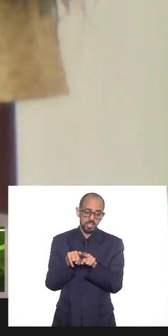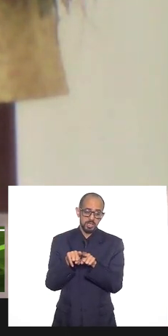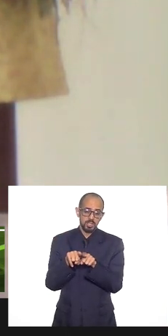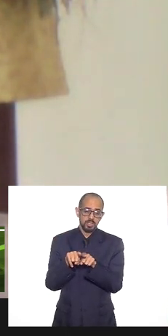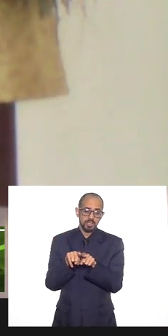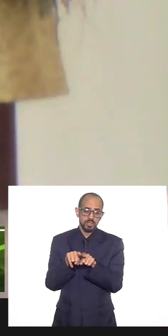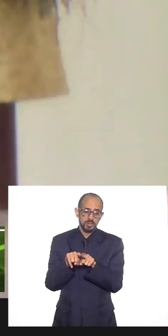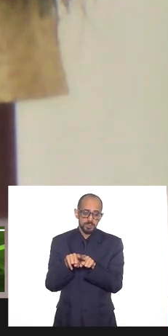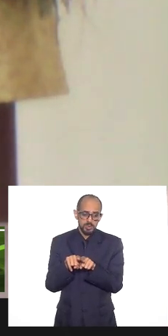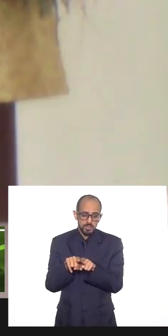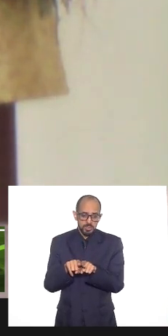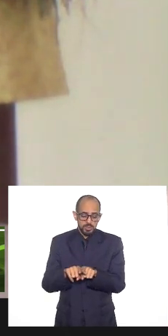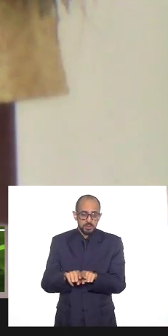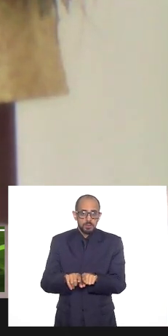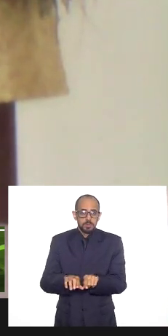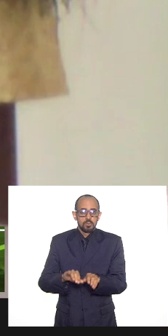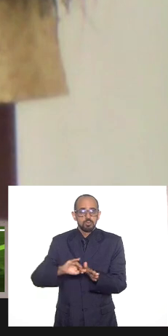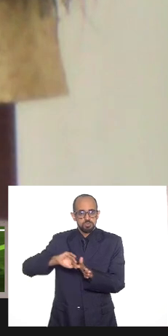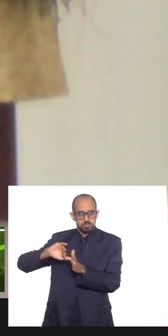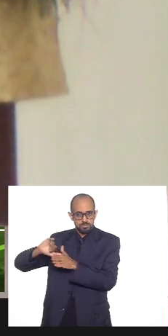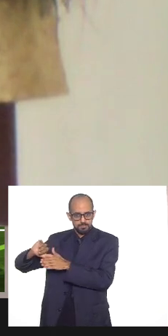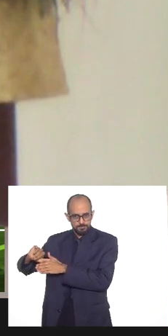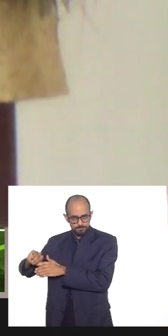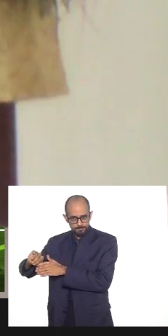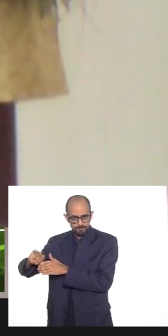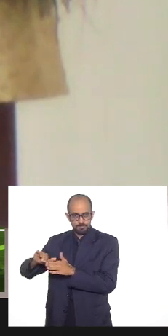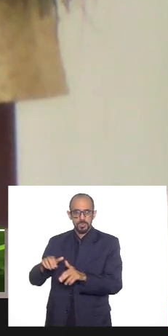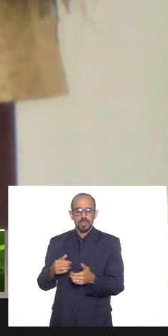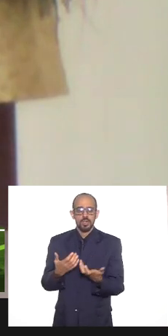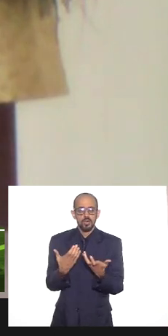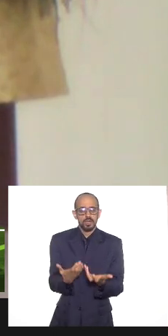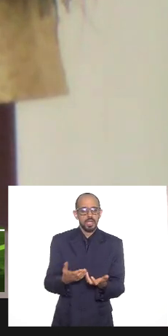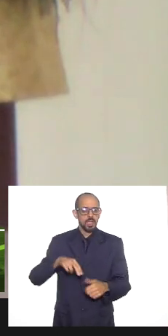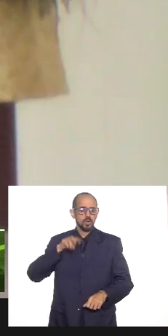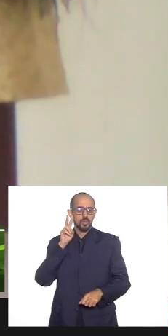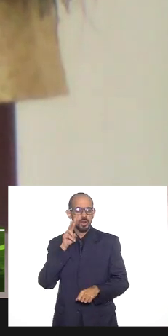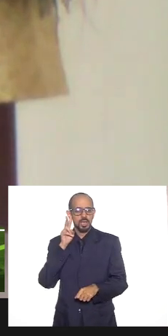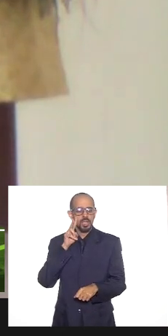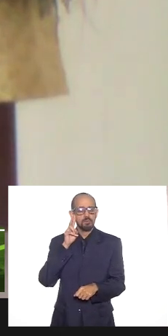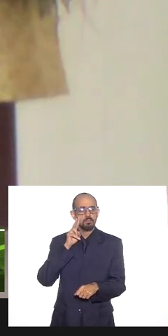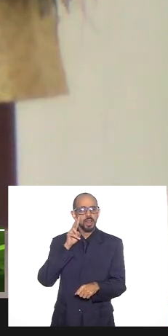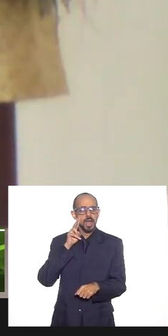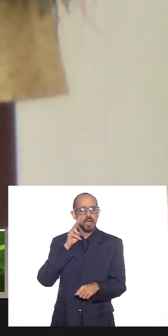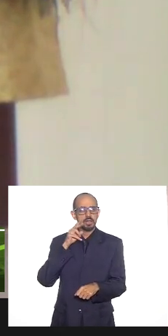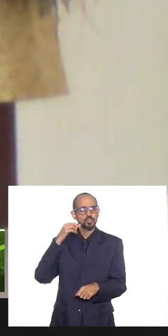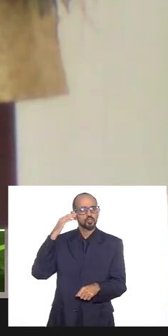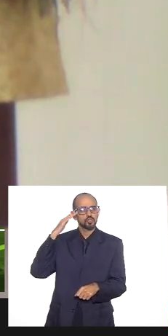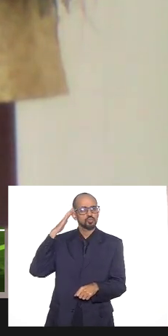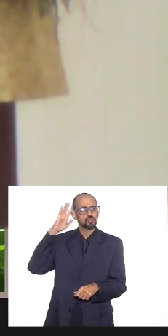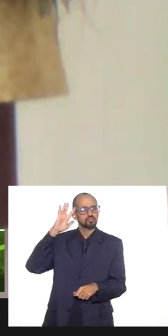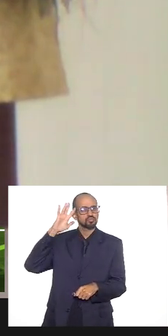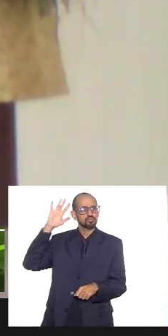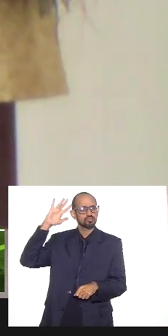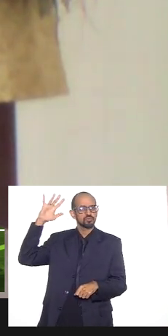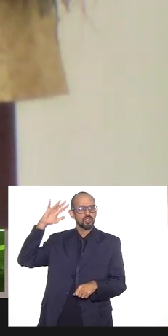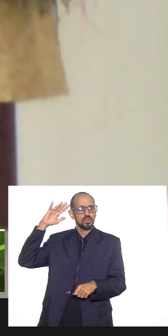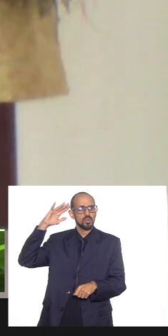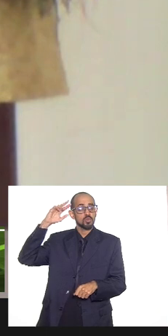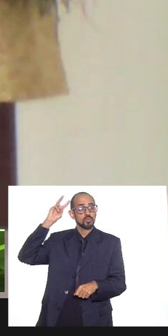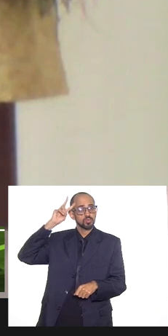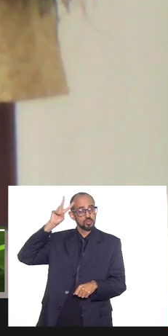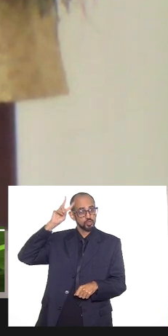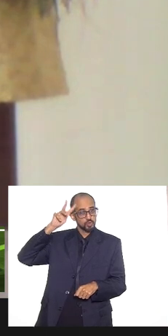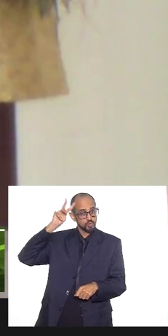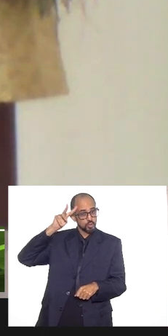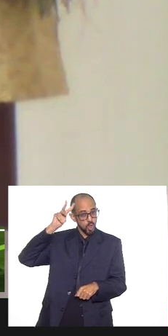E, pensando nisso, queria me reportar, me lembrar do Sheik Anta Diop, um historiador,